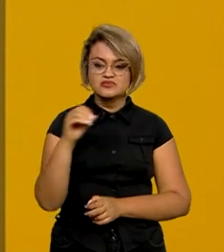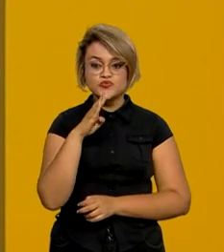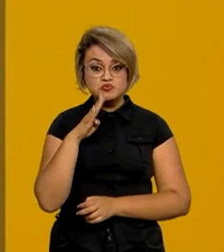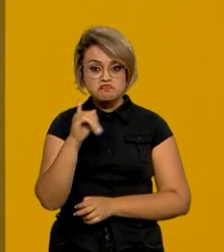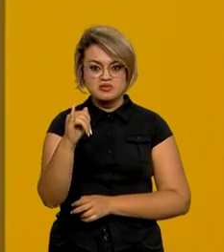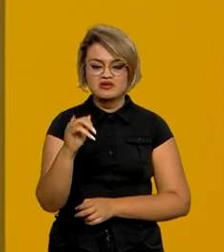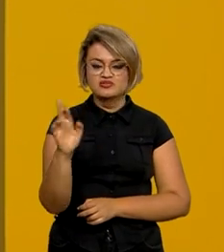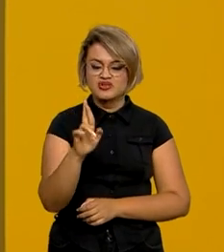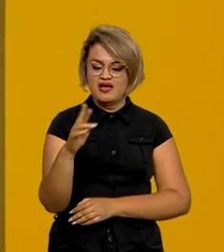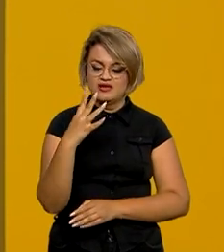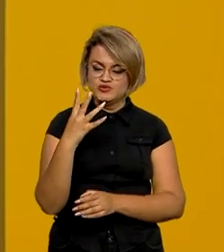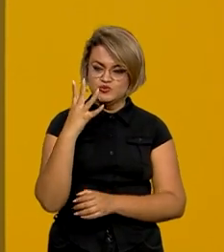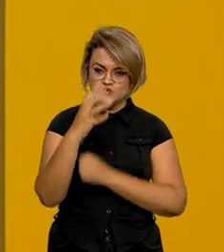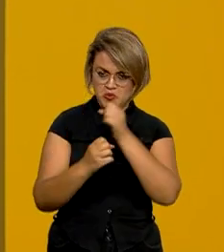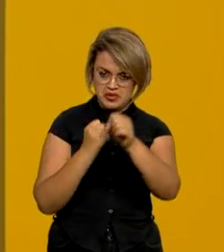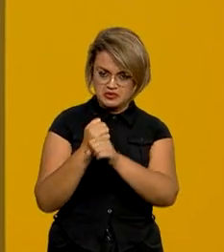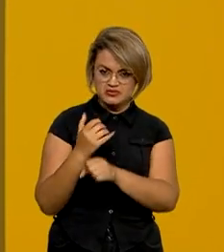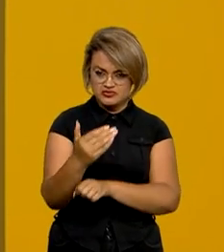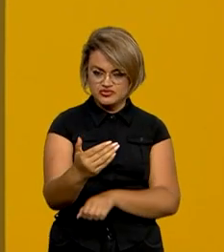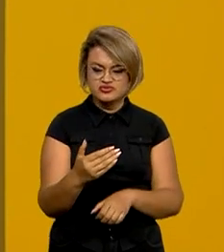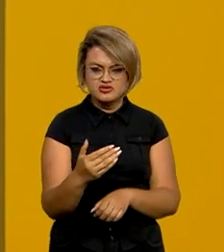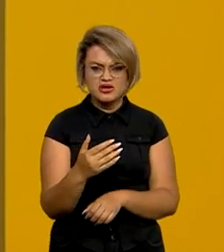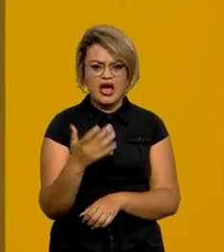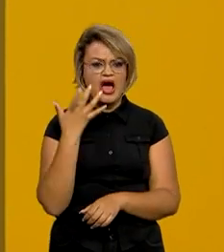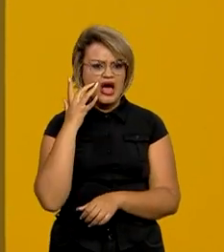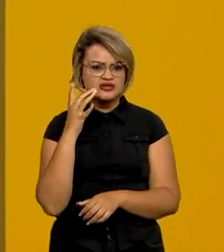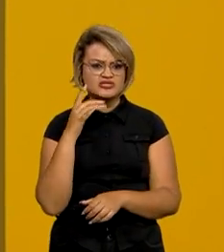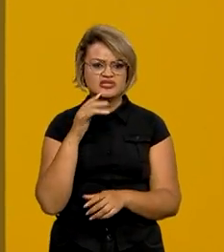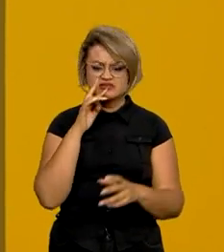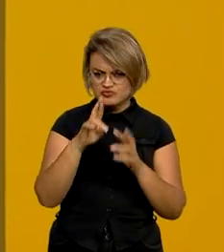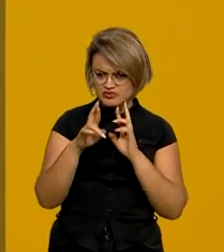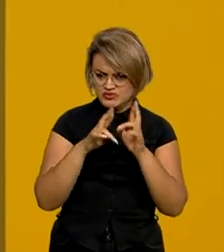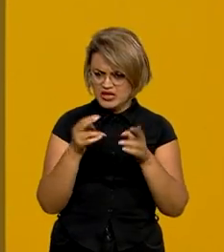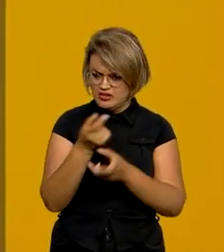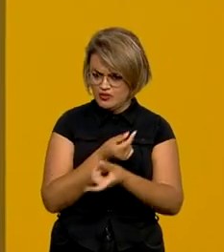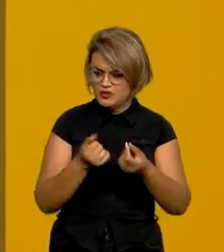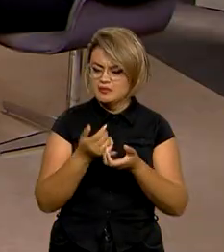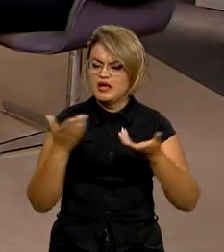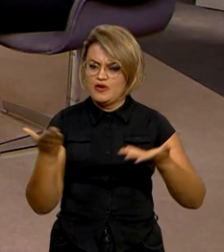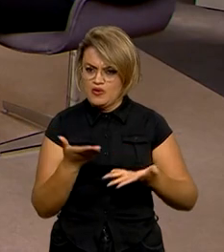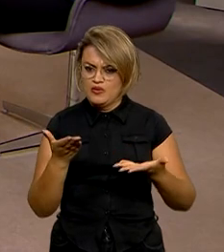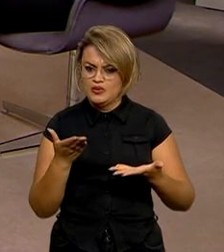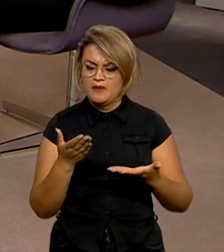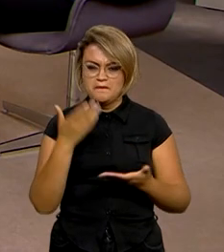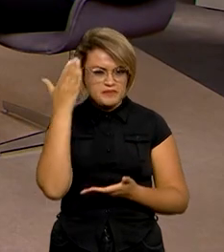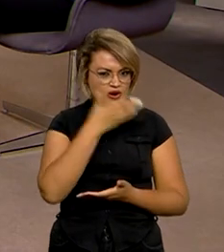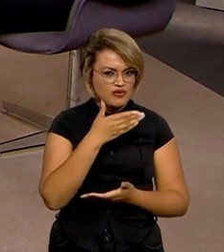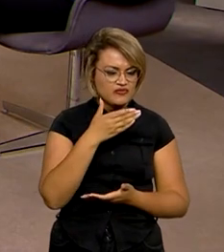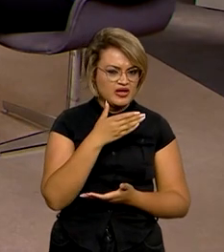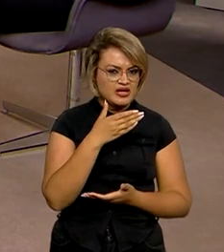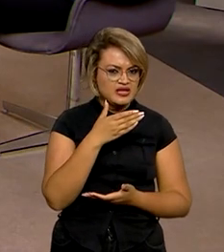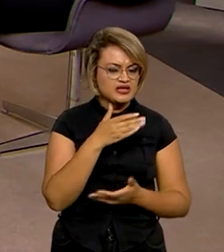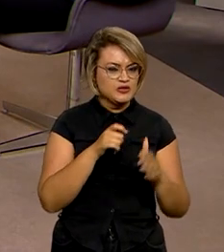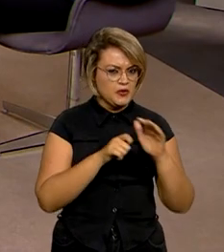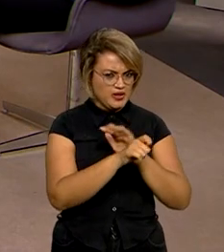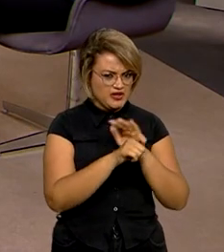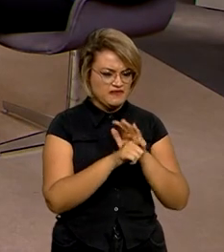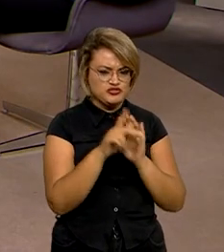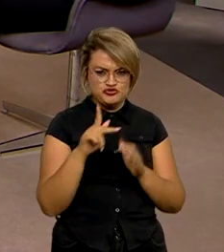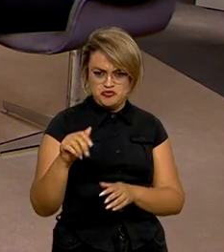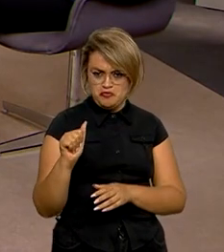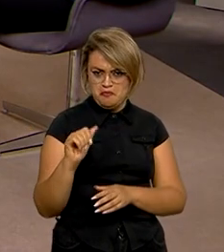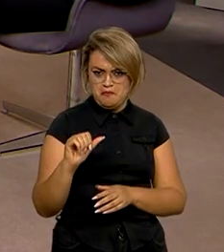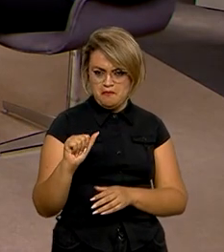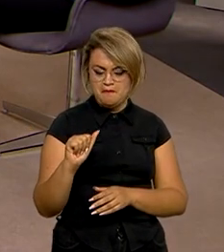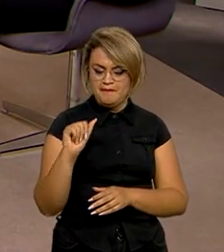próximos 4 anos. O senhor acha que com esse resultado da economia agora é mais um sinal para se investir, para o setor